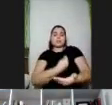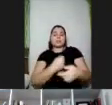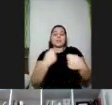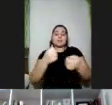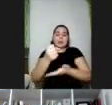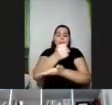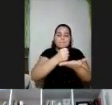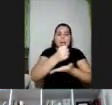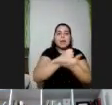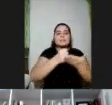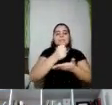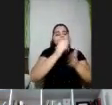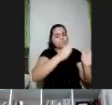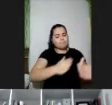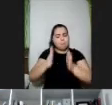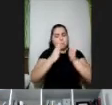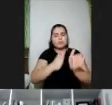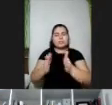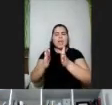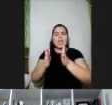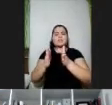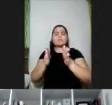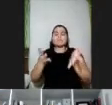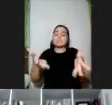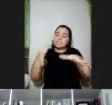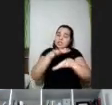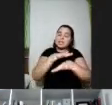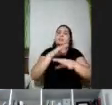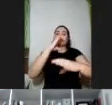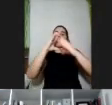processo de inclusão educacional e na comunicação.